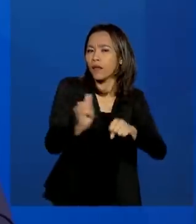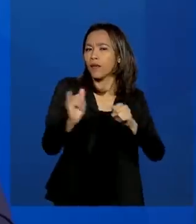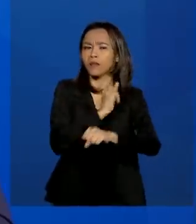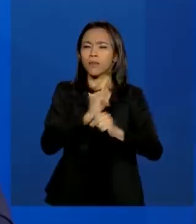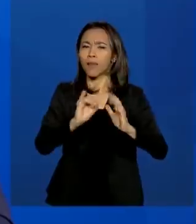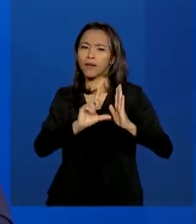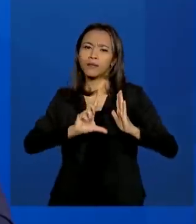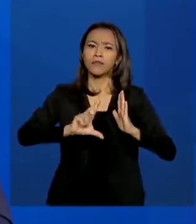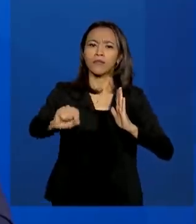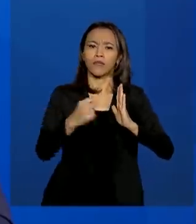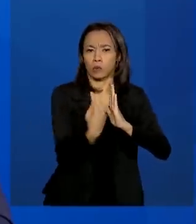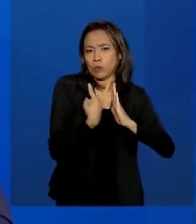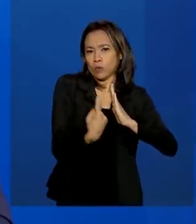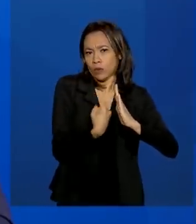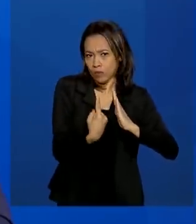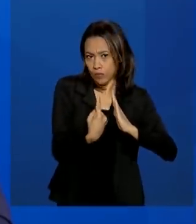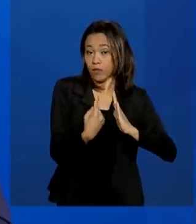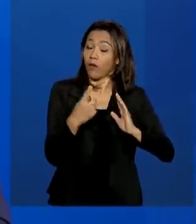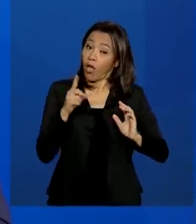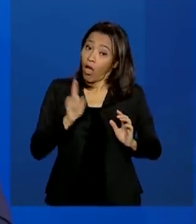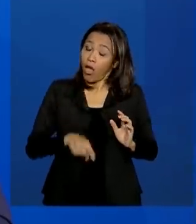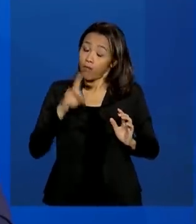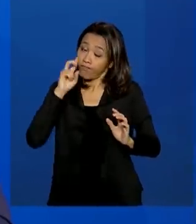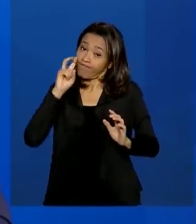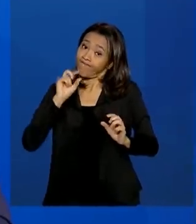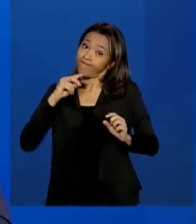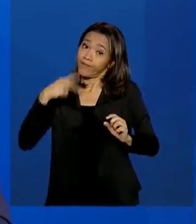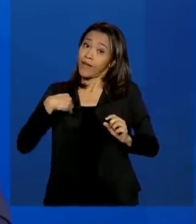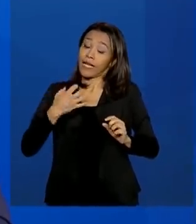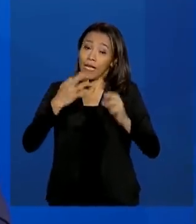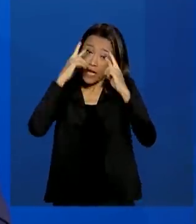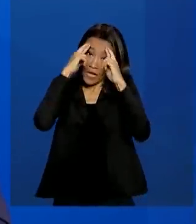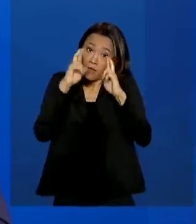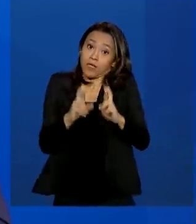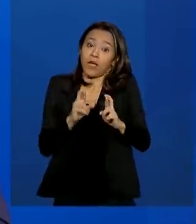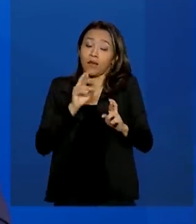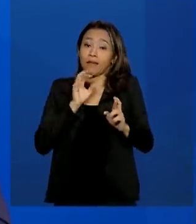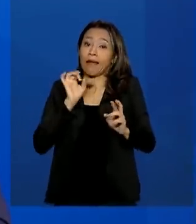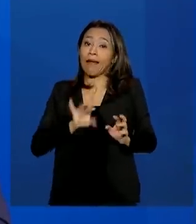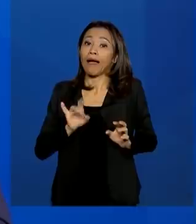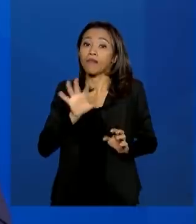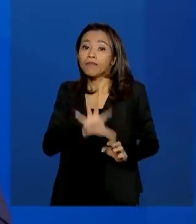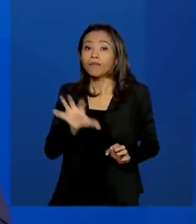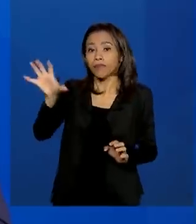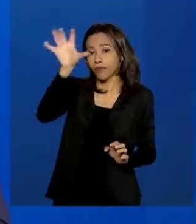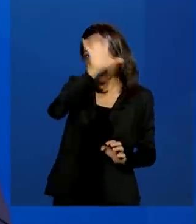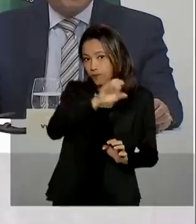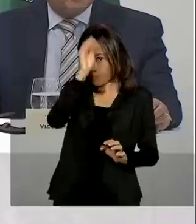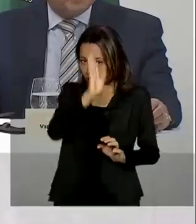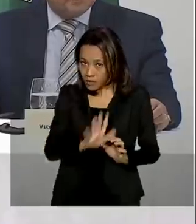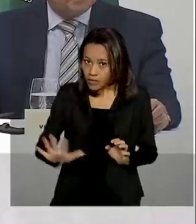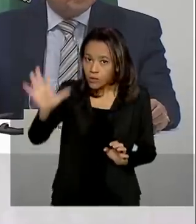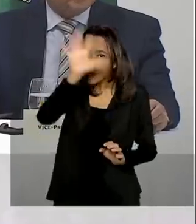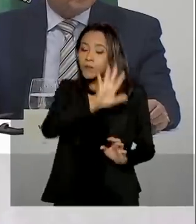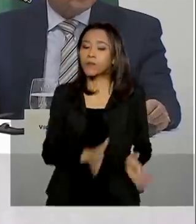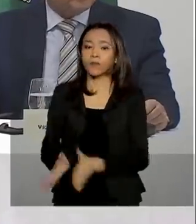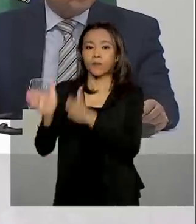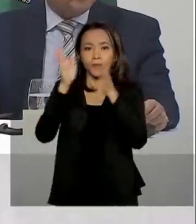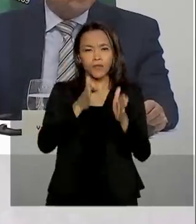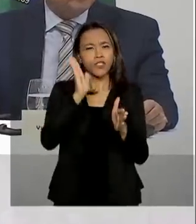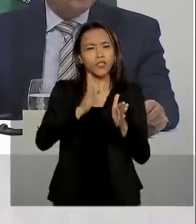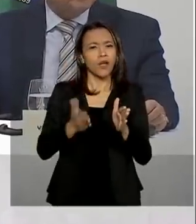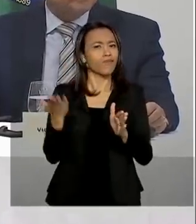isolamento social. Será levada em consideração a realidade local de cada região do país. Lançado o